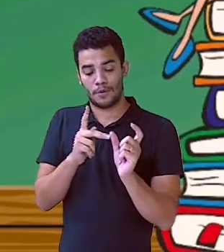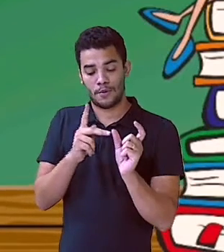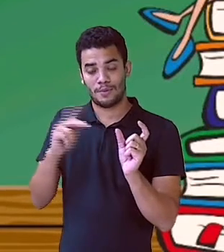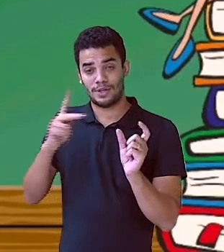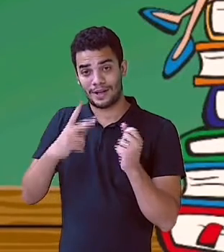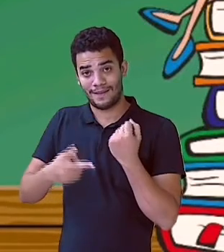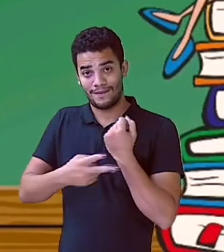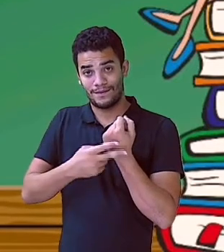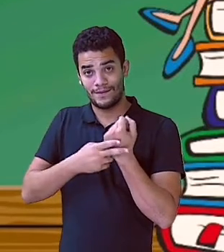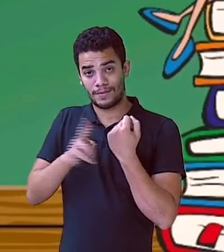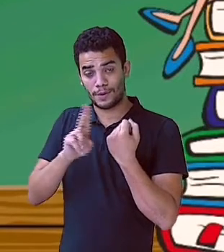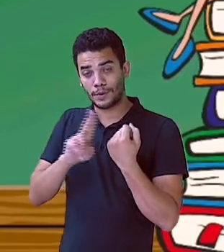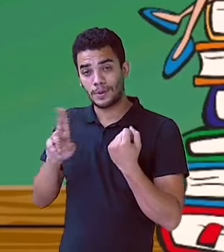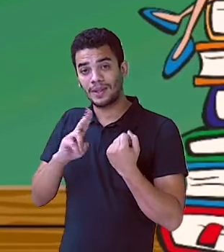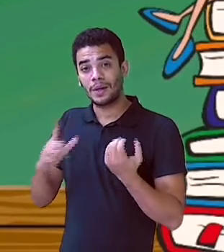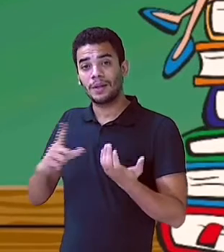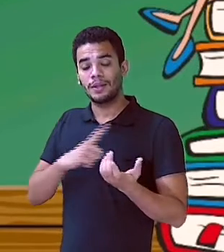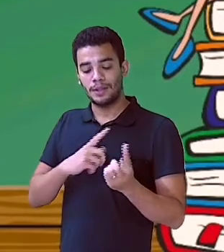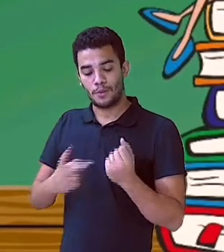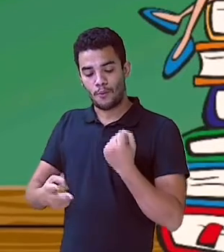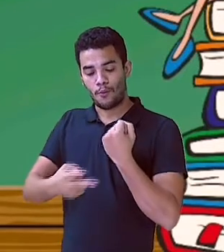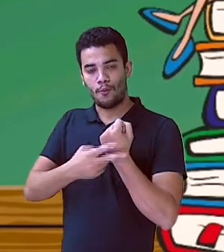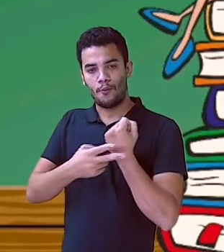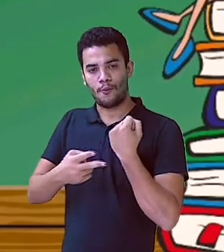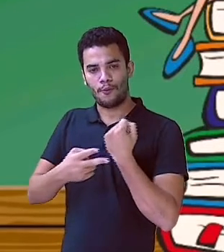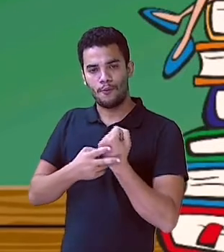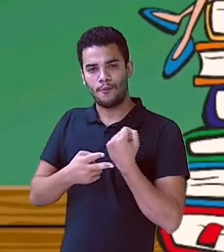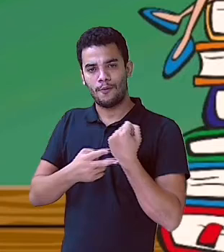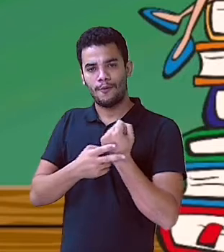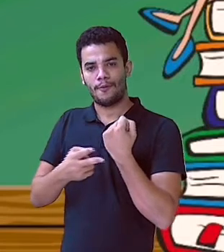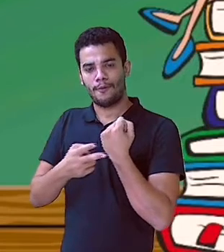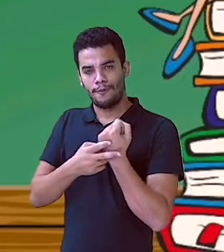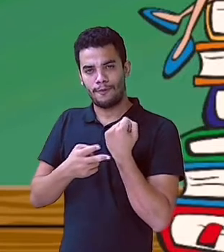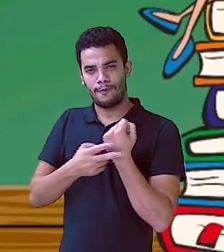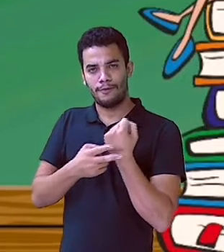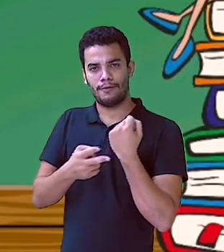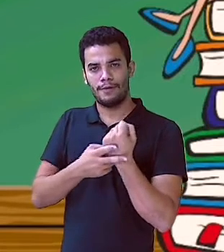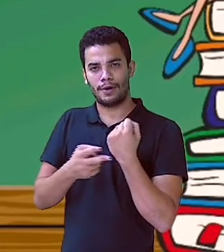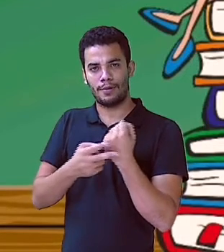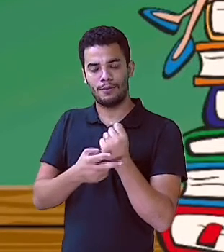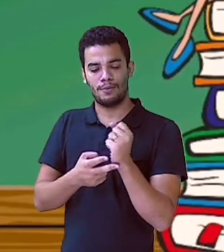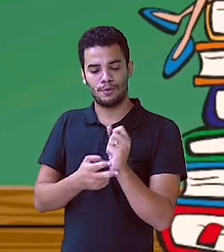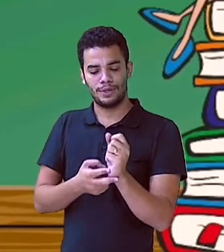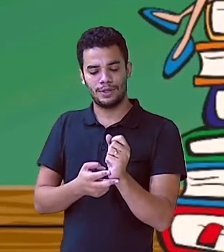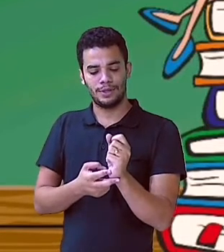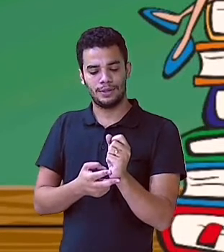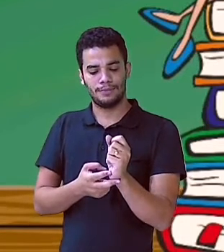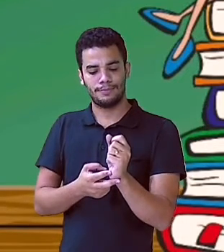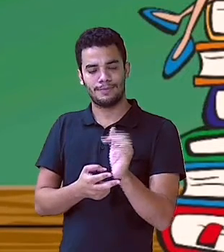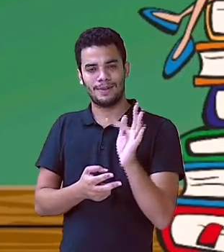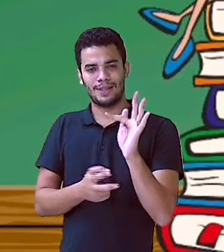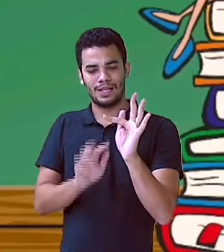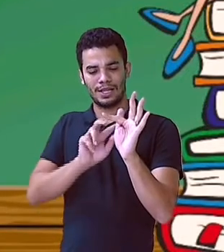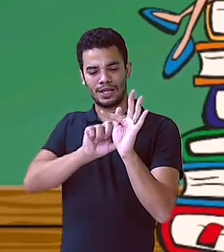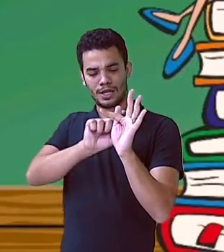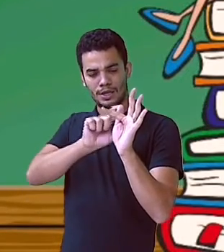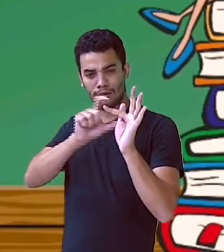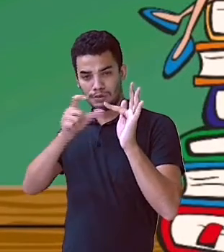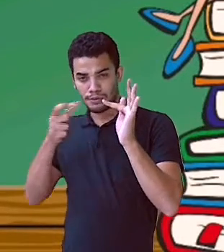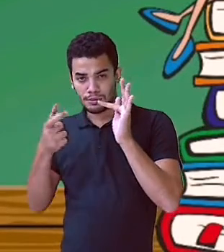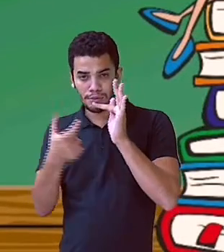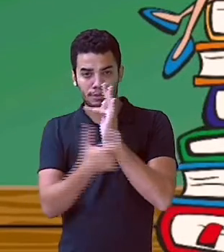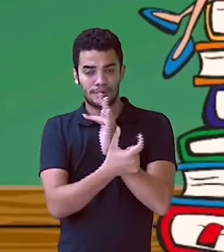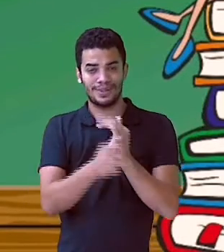dele é que eu terei um verbo que é intransitivo. E o que é que significa um verbo intransitivo? Vamos falar um pouquinho disso, então.